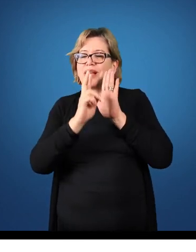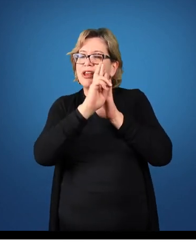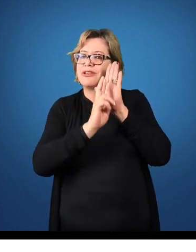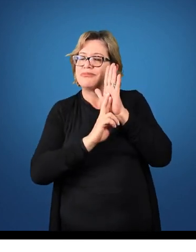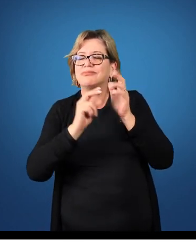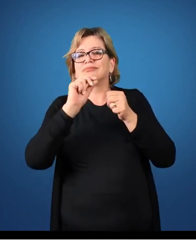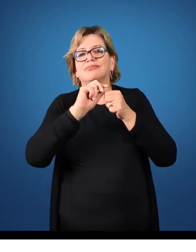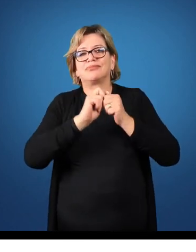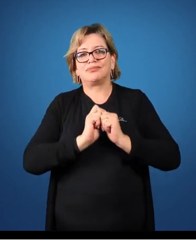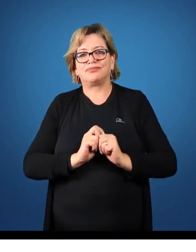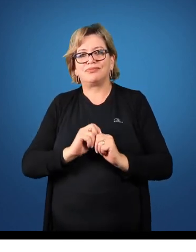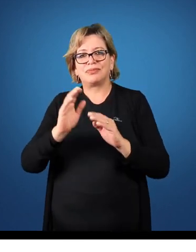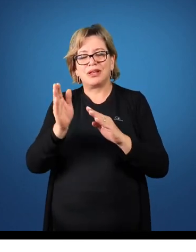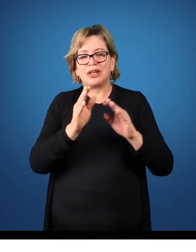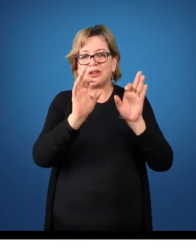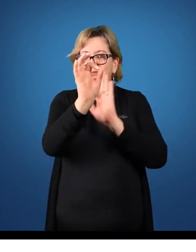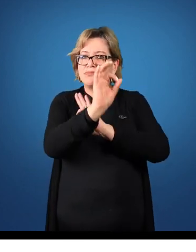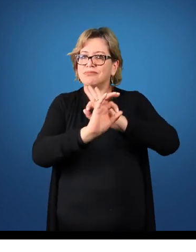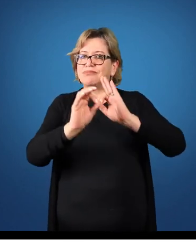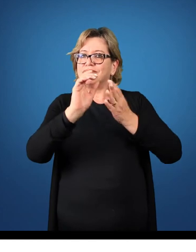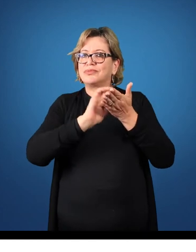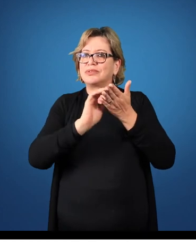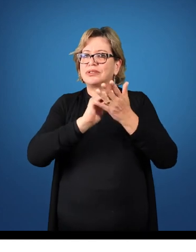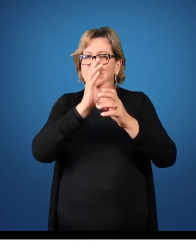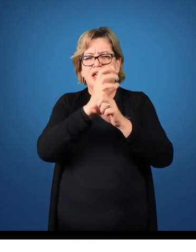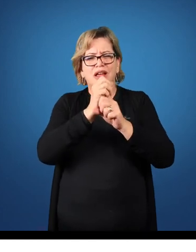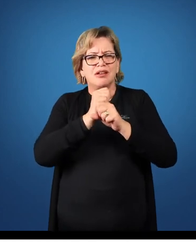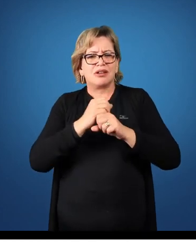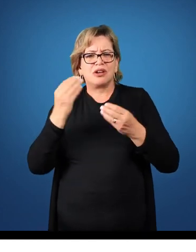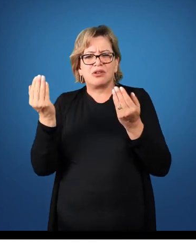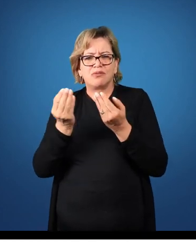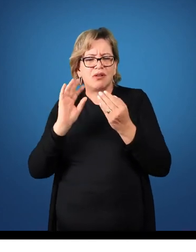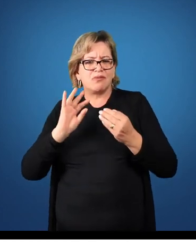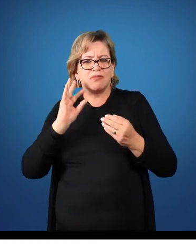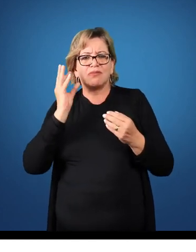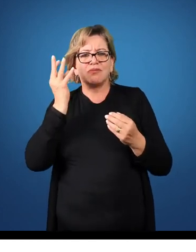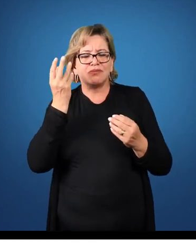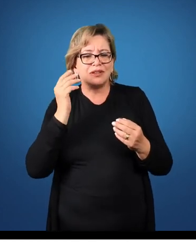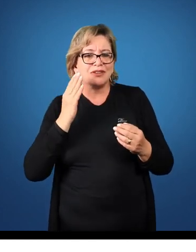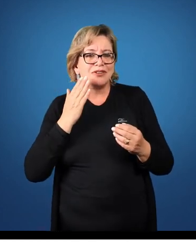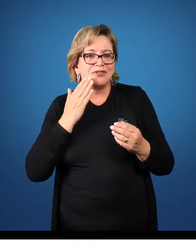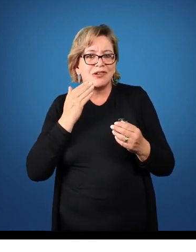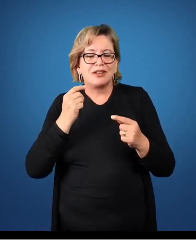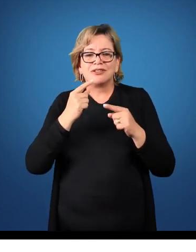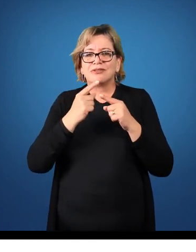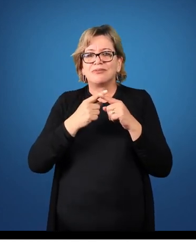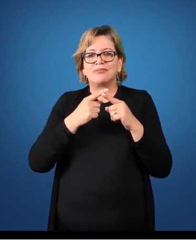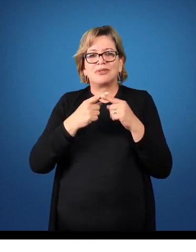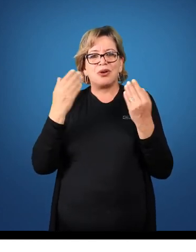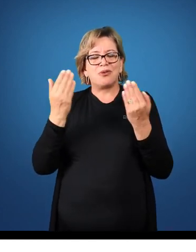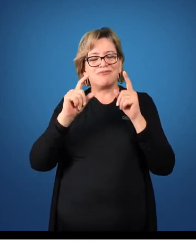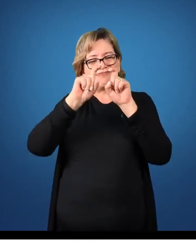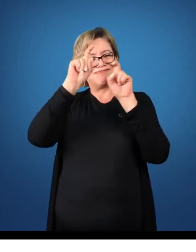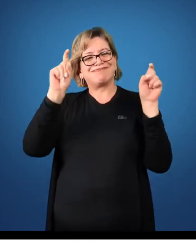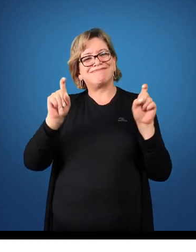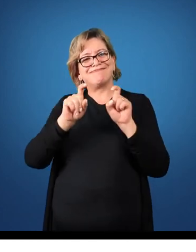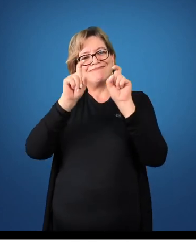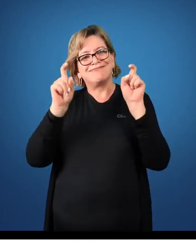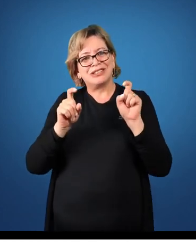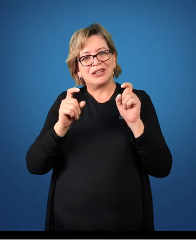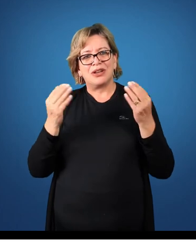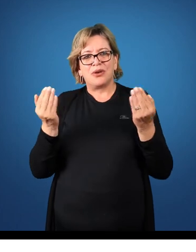sistemática contábil, ela foi muito facilitada pela questão da informatização.